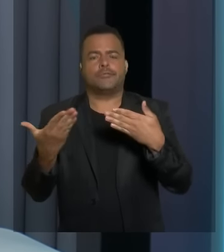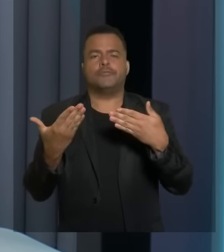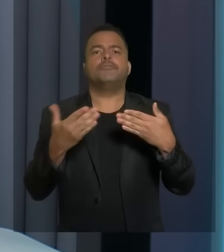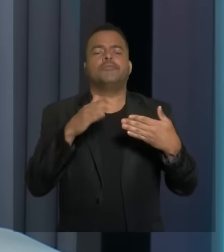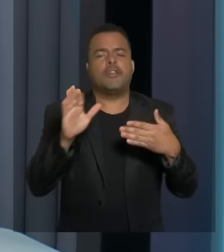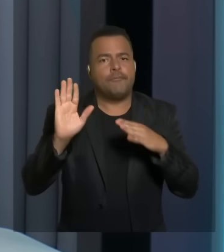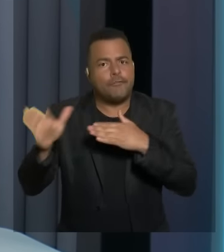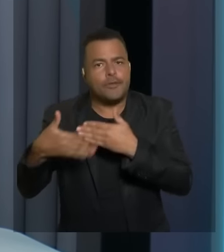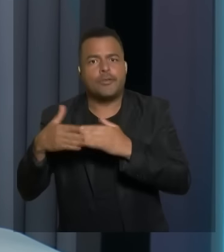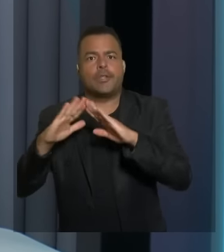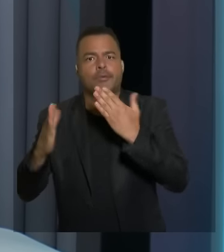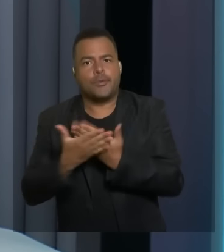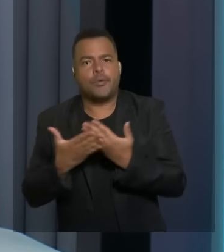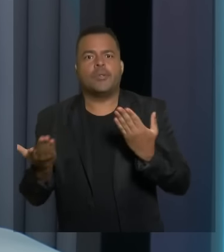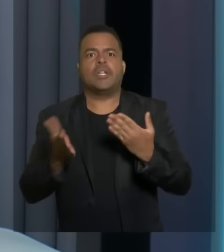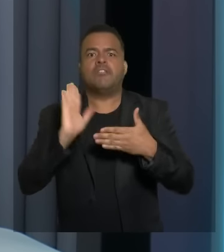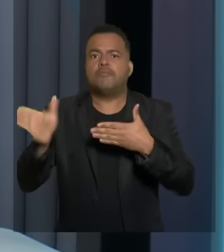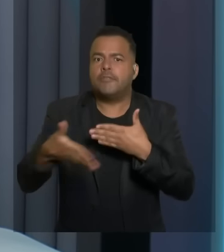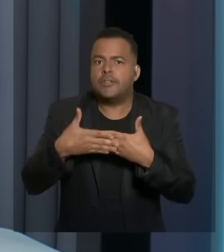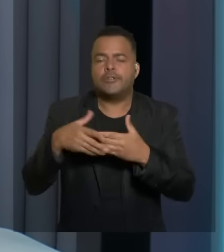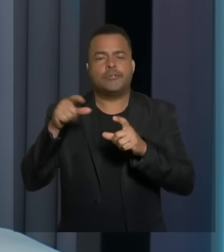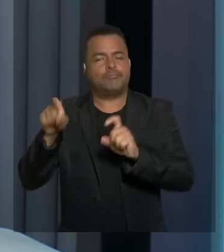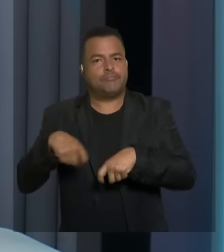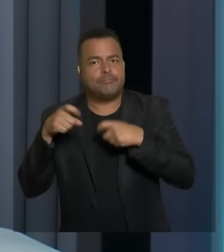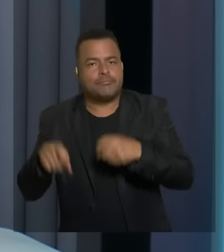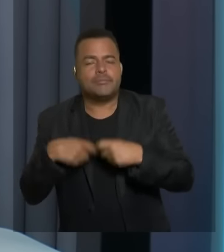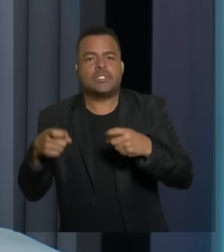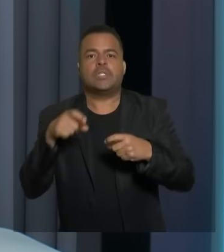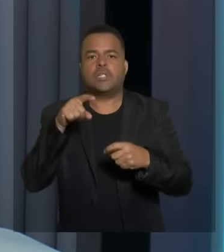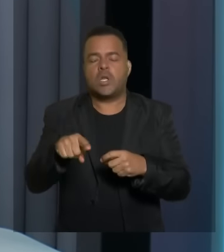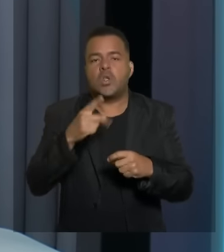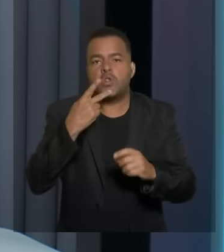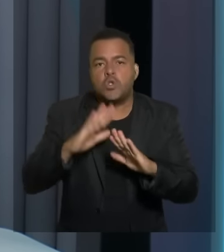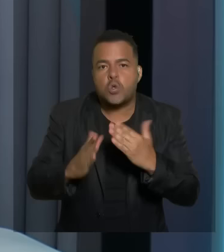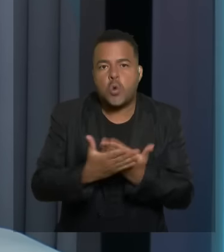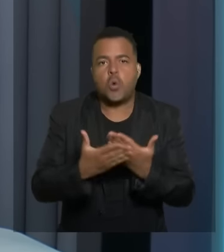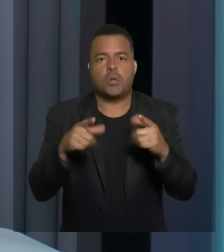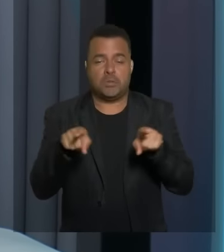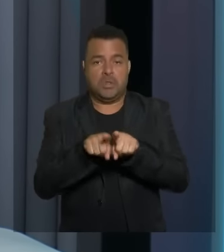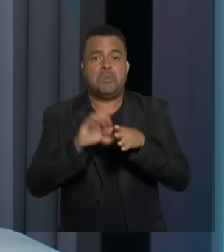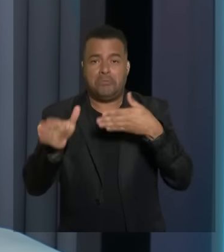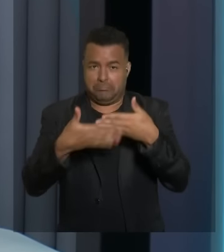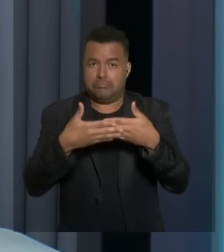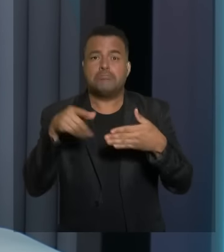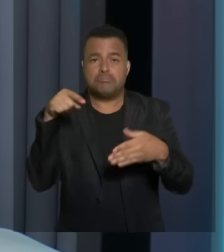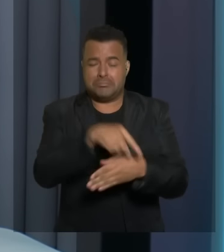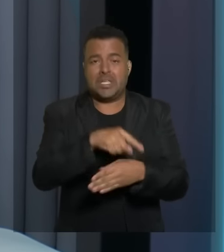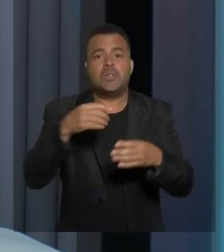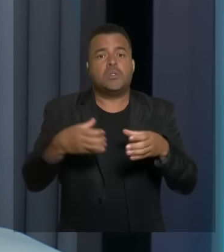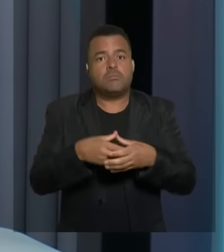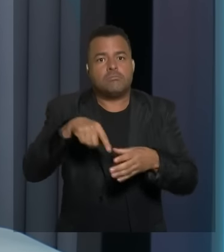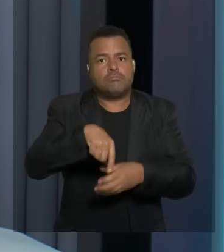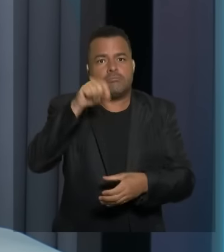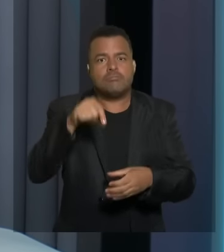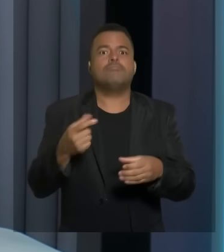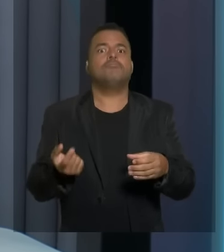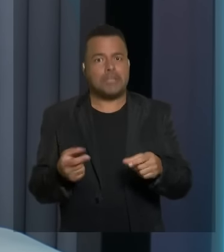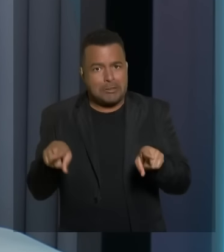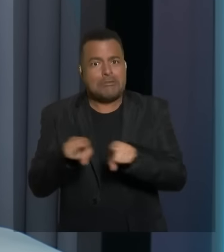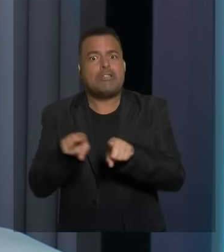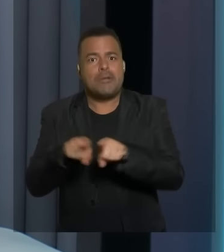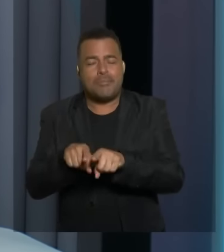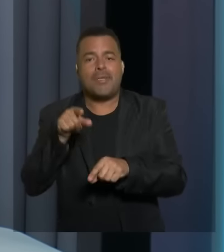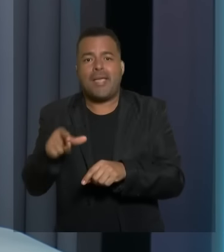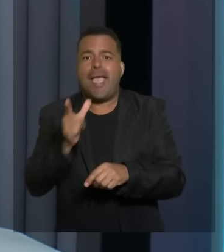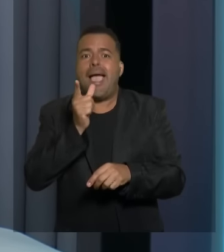quilombolas e do campo, não dá atenção à manutenção das estradas. Muitas aguadas têm